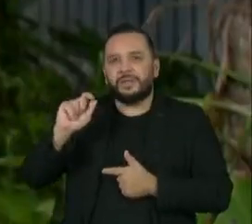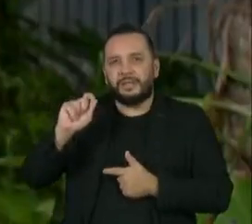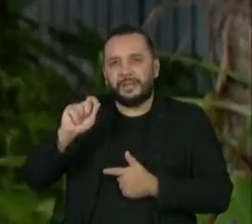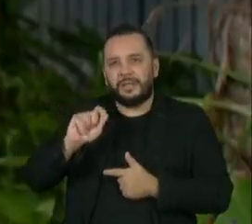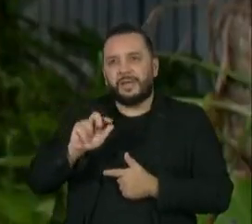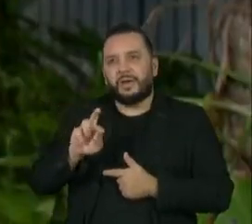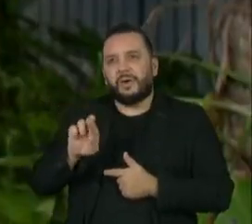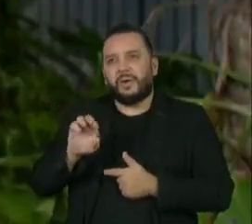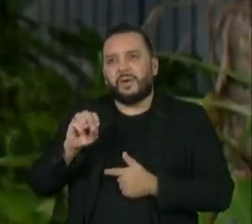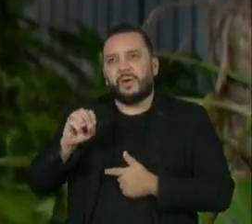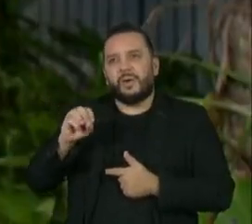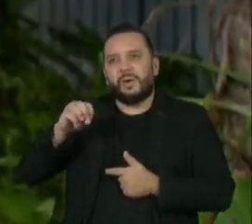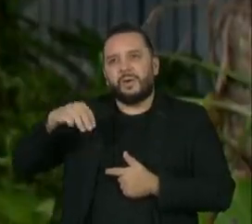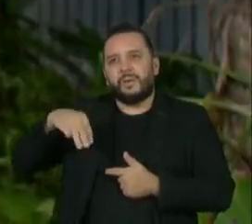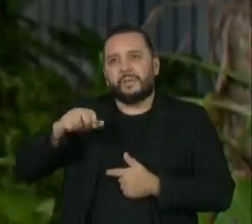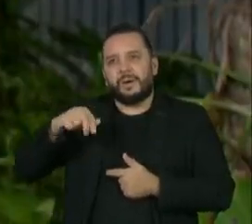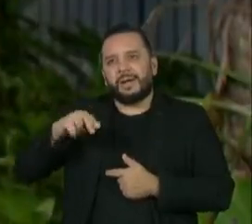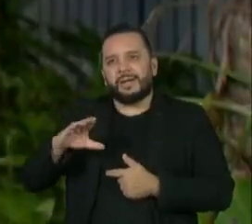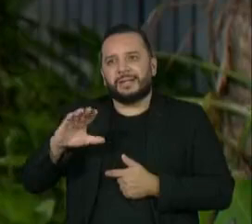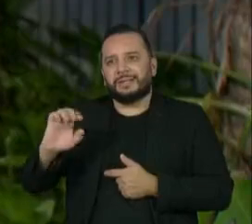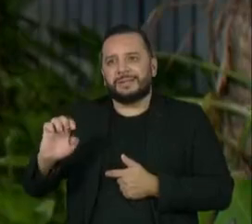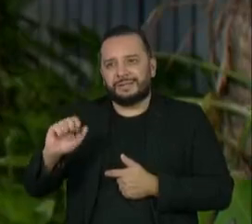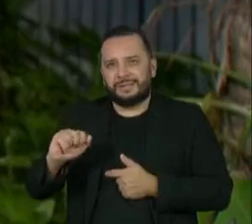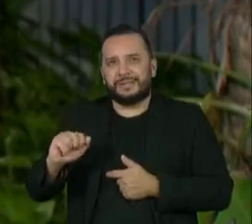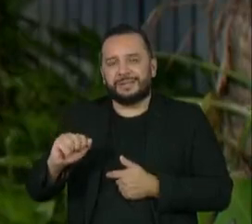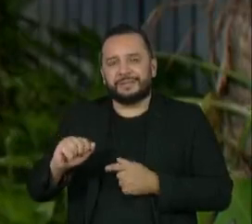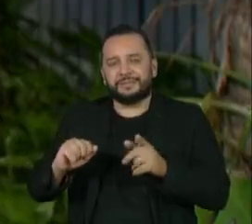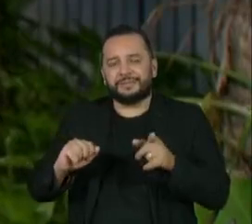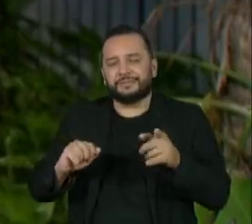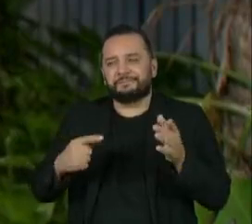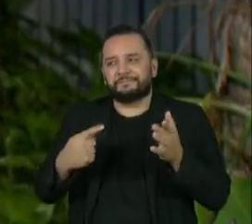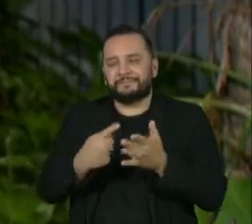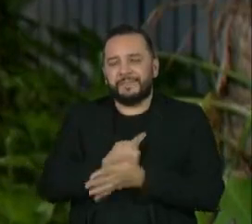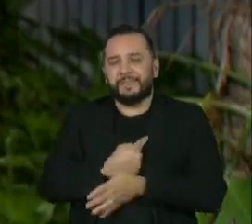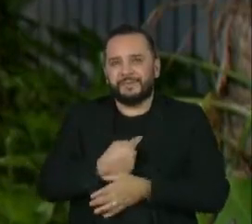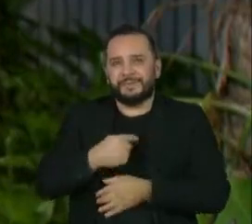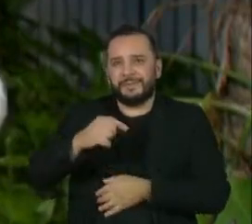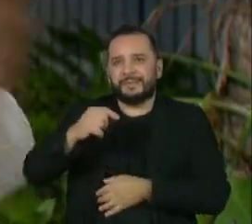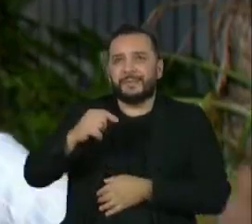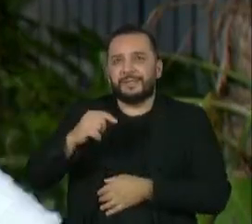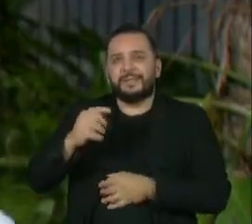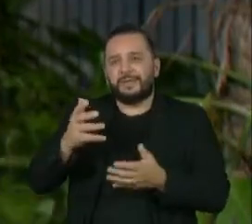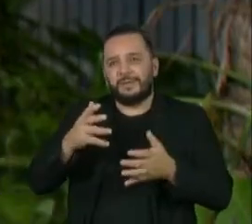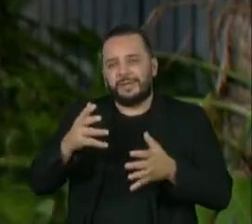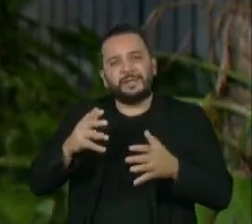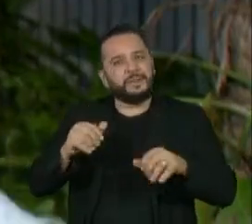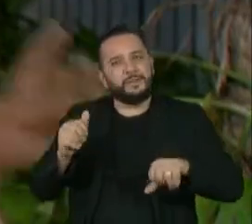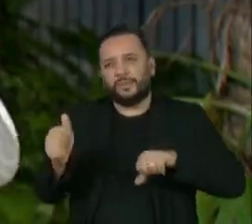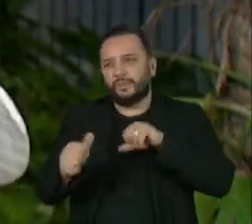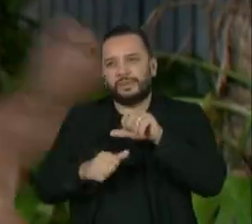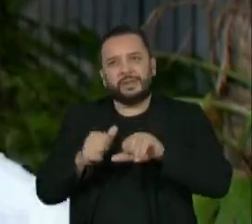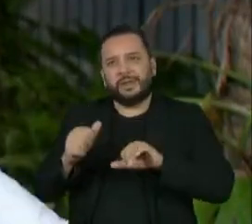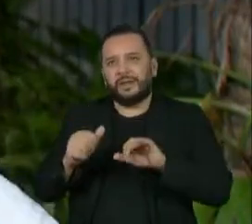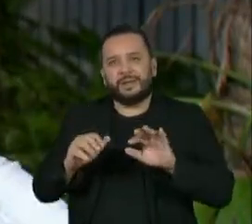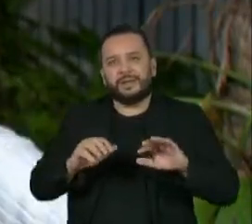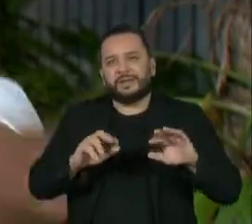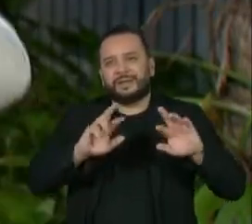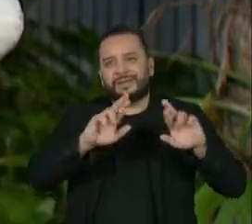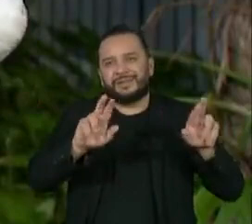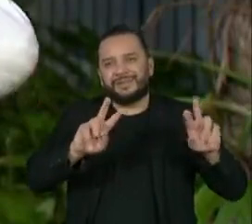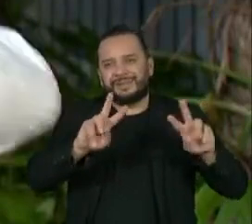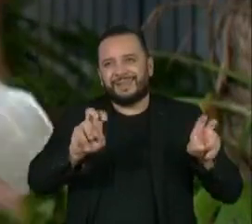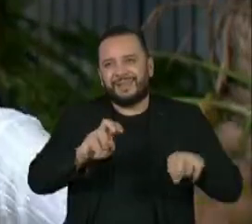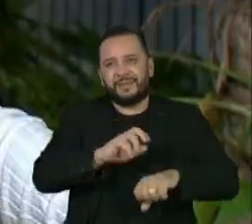que mudar... É, interessante a sua pergunta. Eu mudaria totalmente, sairia deste